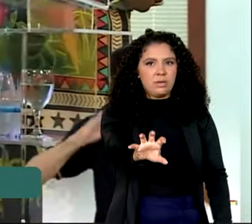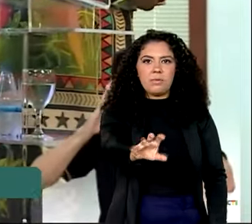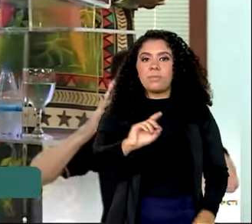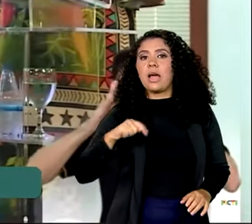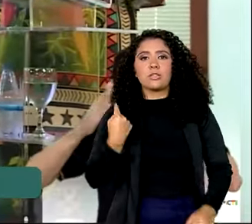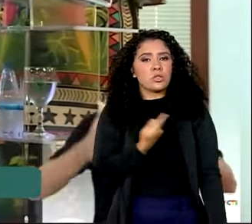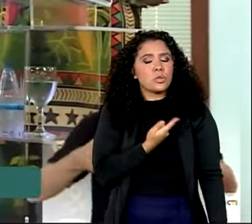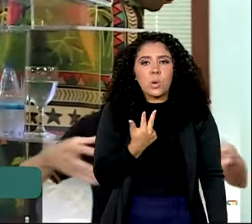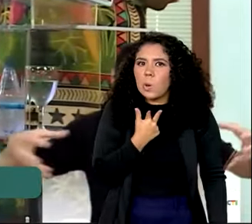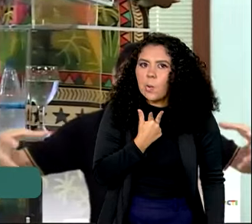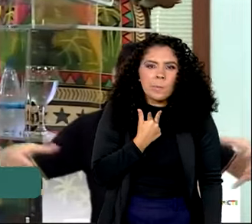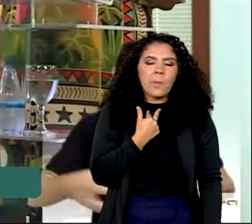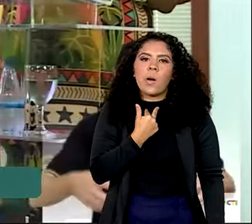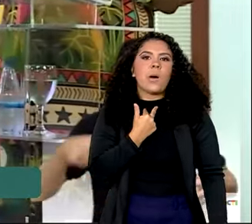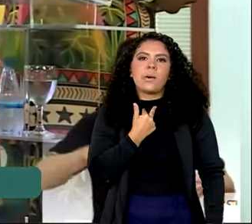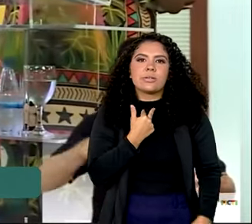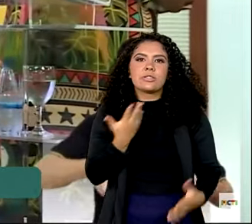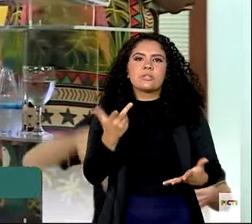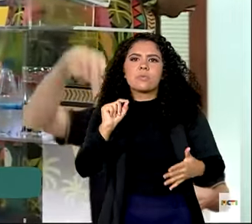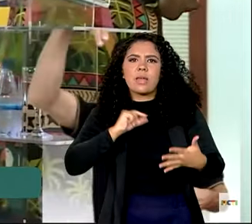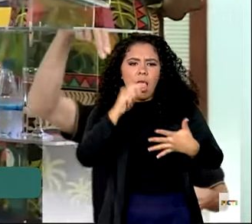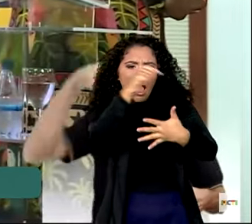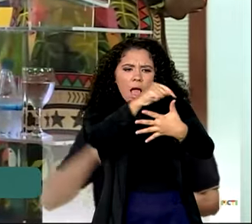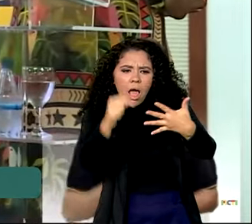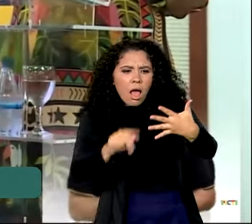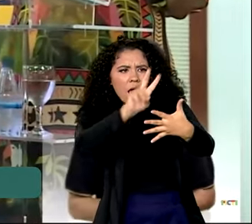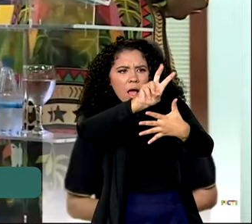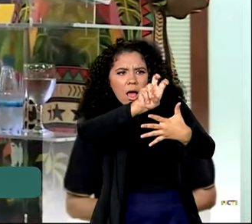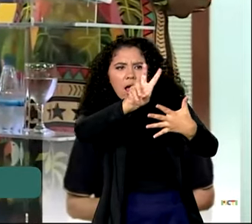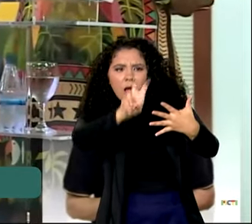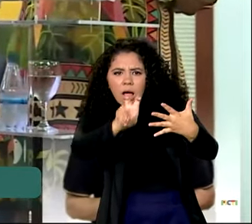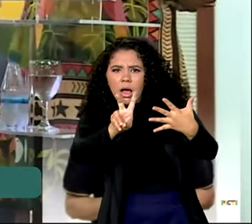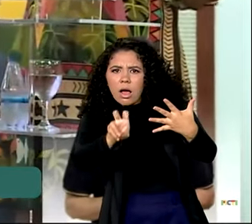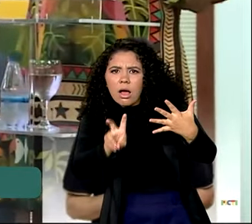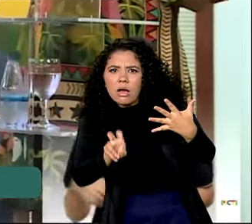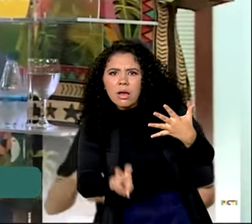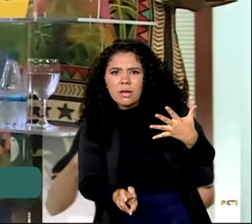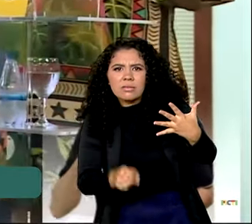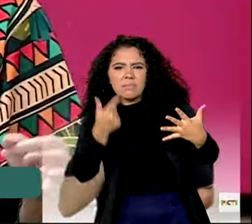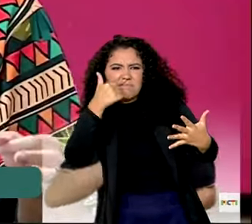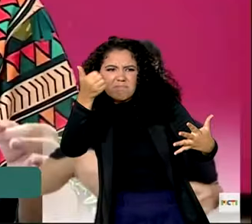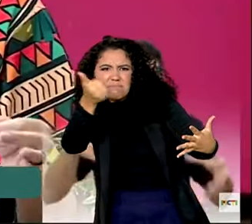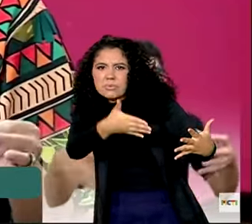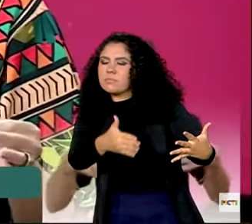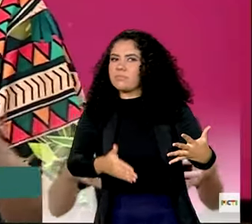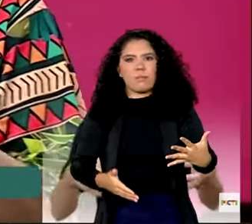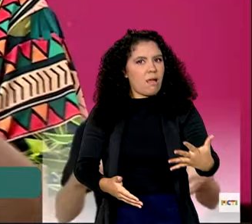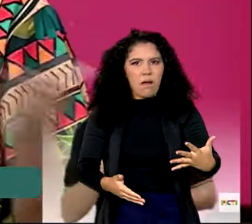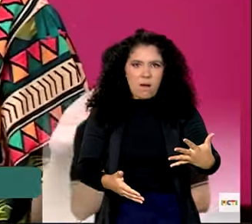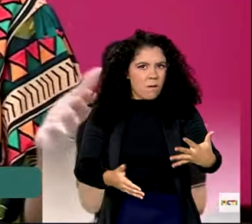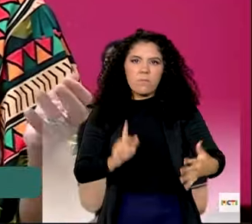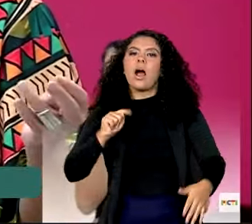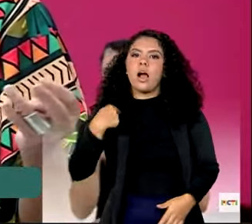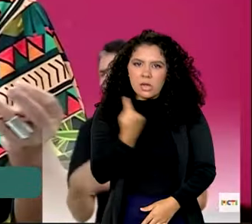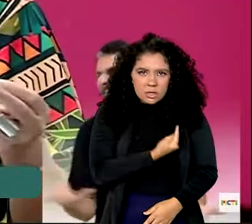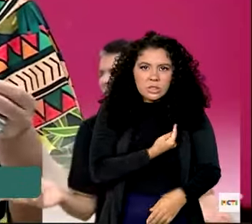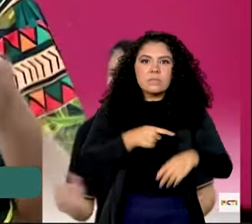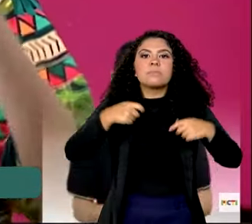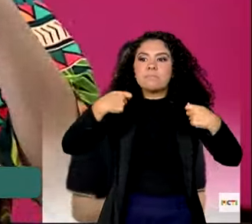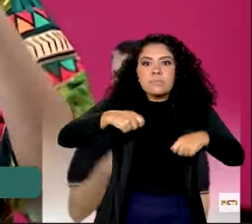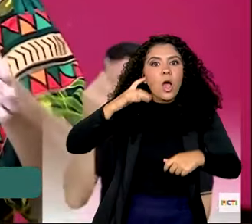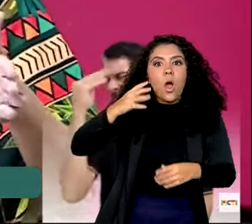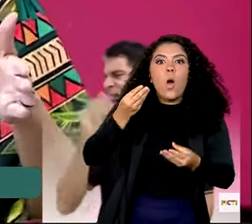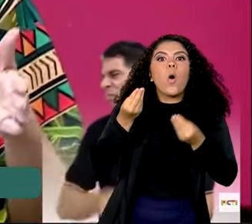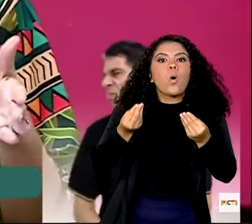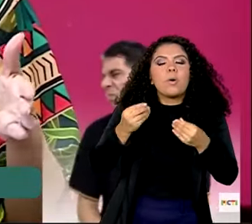não podemos encarar esses assuntos de maneira menor. Nós não temos como resolver isso